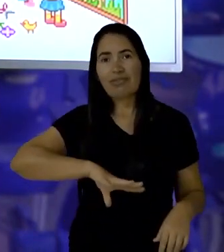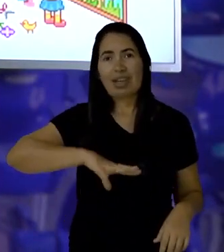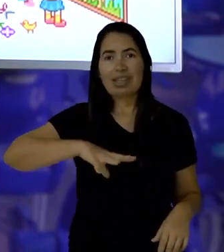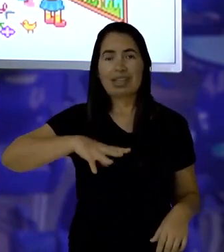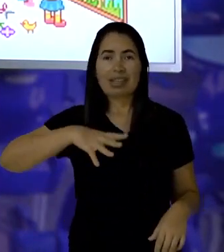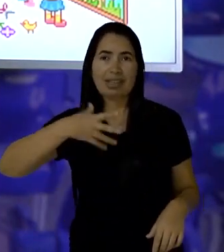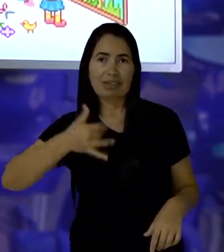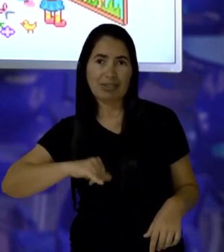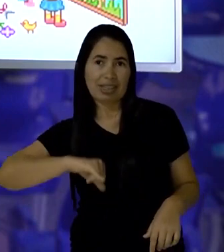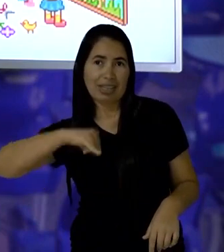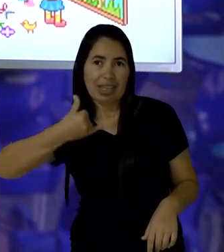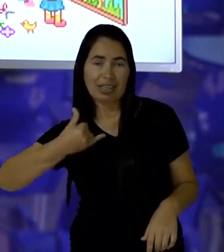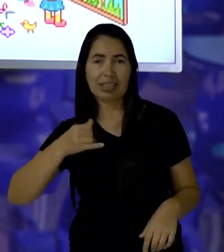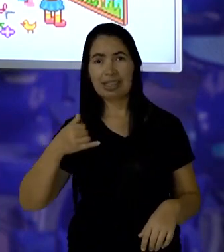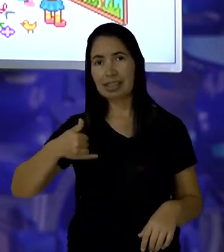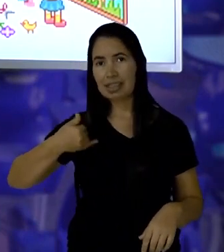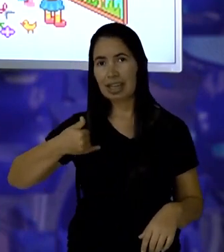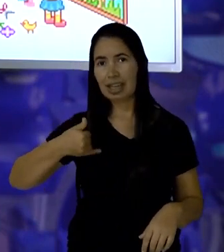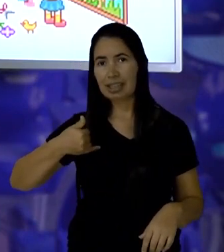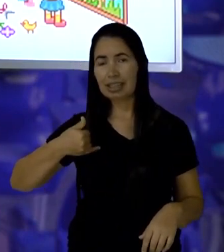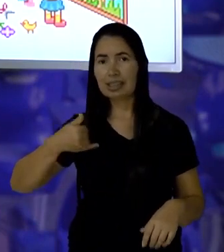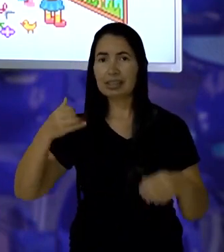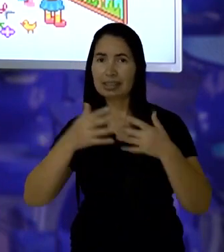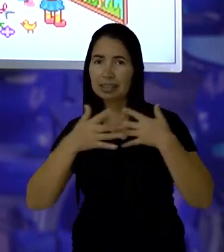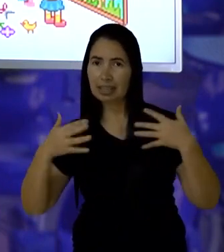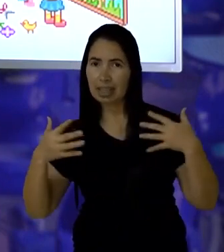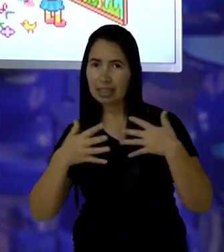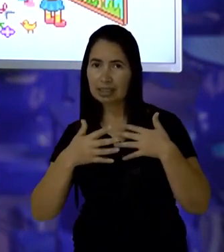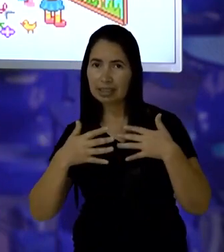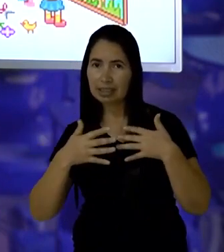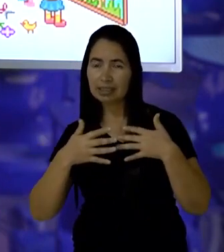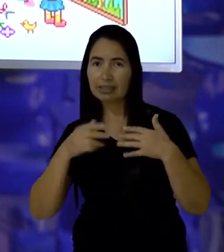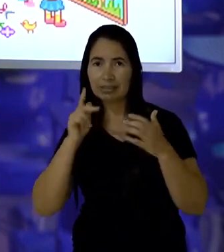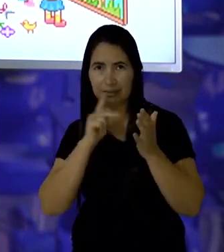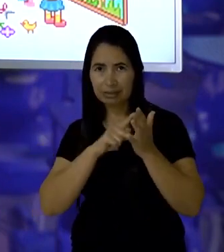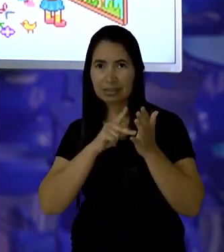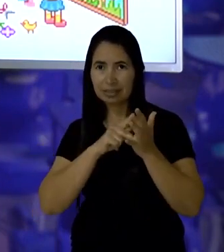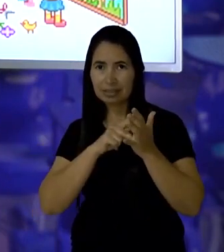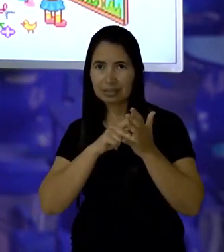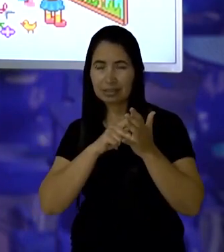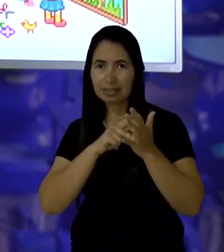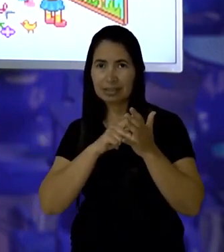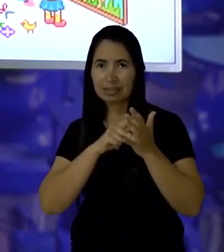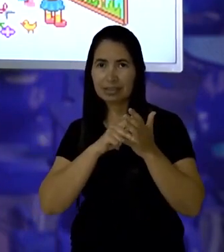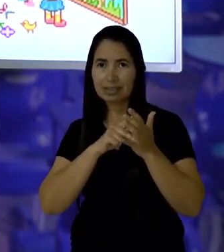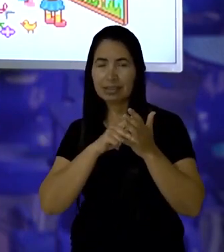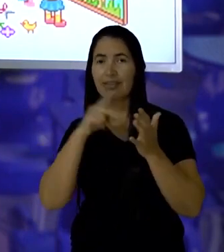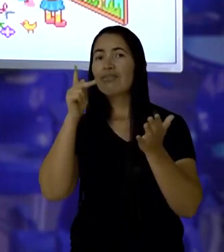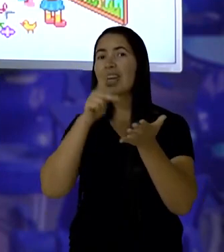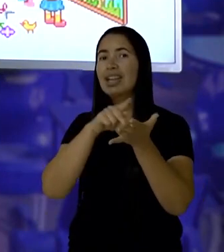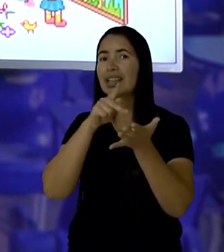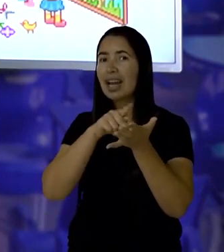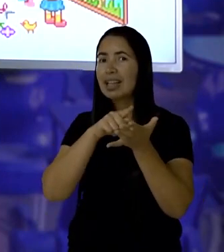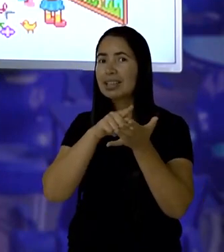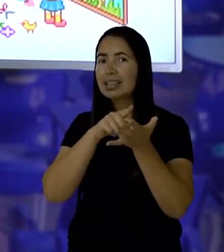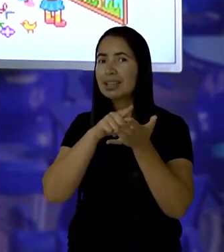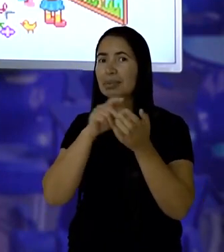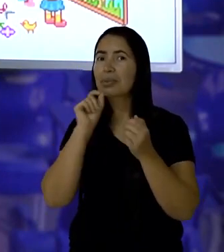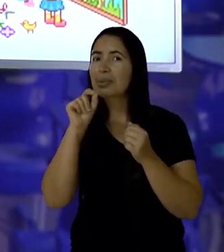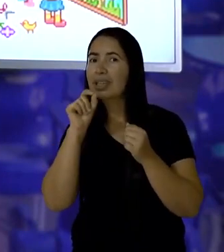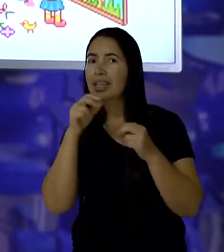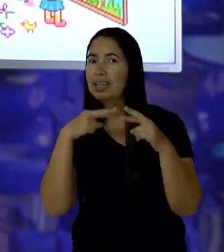vaidade, idade, cidade. Não é verdade? E verdade.